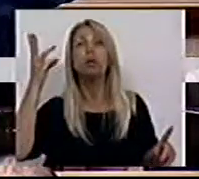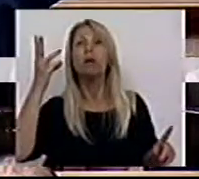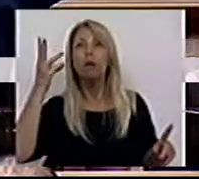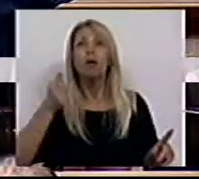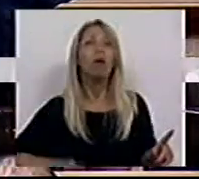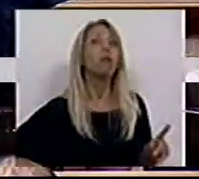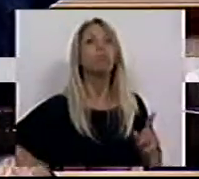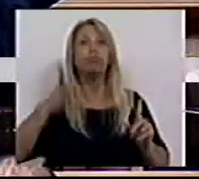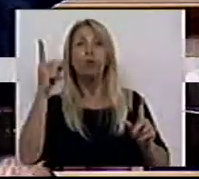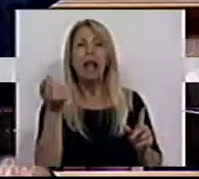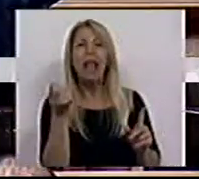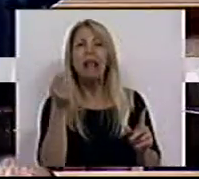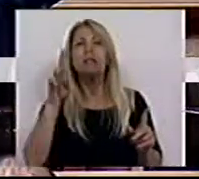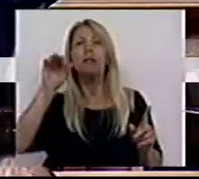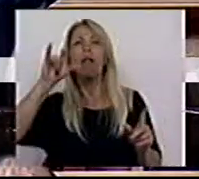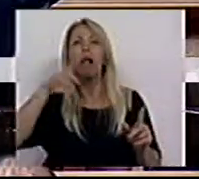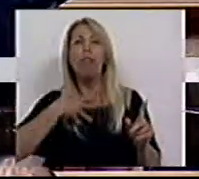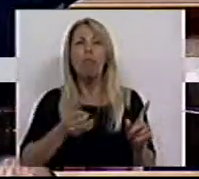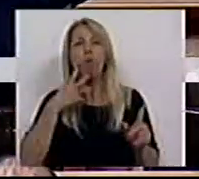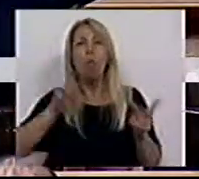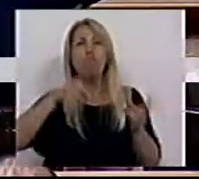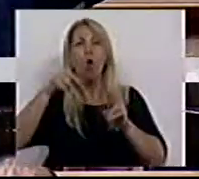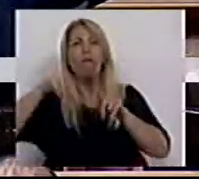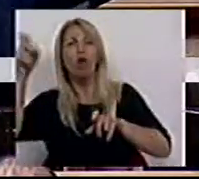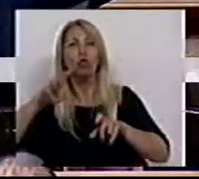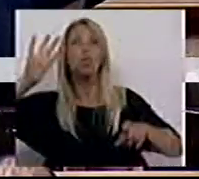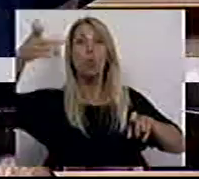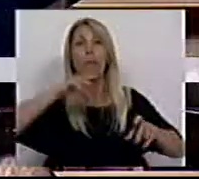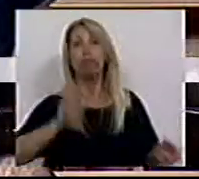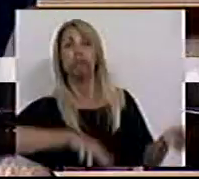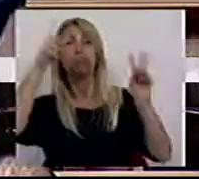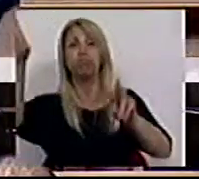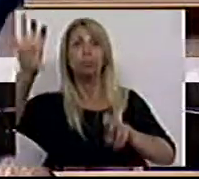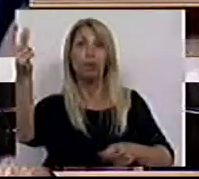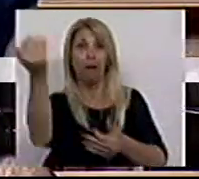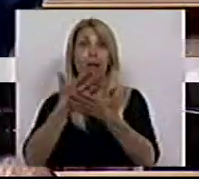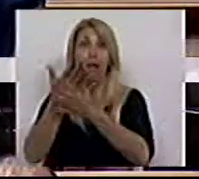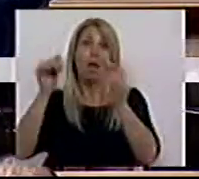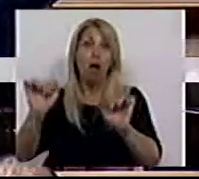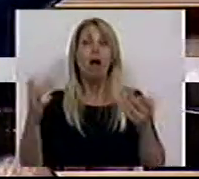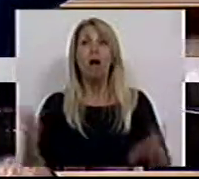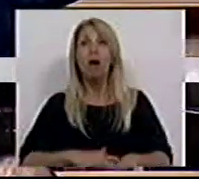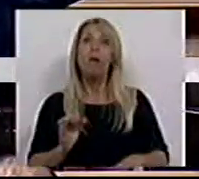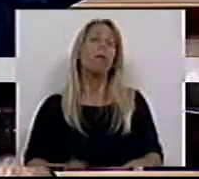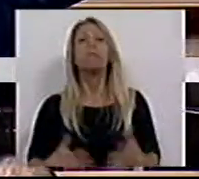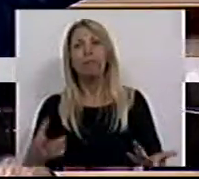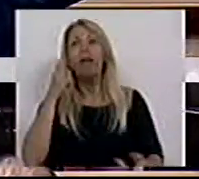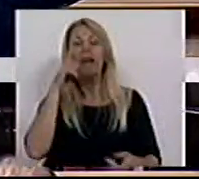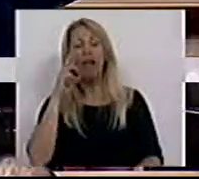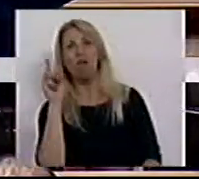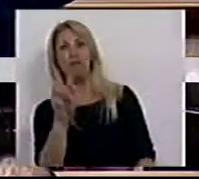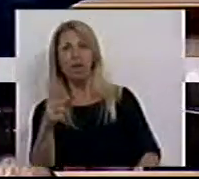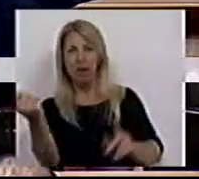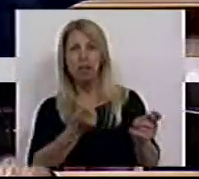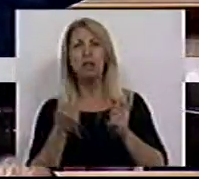exilados económicos em Portugal. E não é preciso dados, Sr. Primeiro-Ministro, quem aqui ou quem vê este debate não